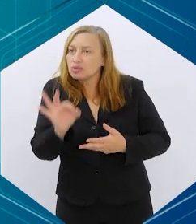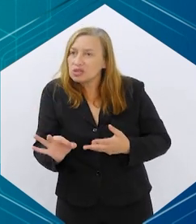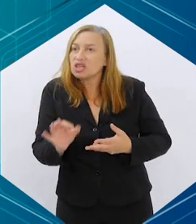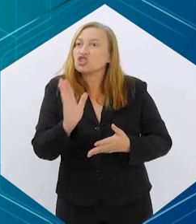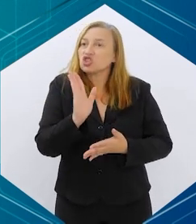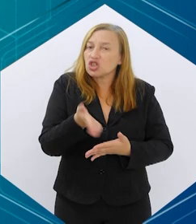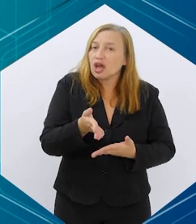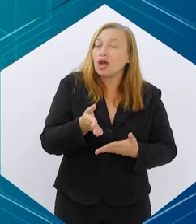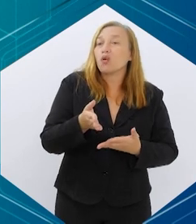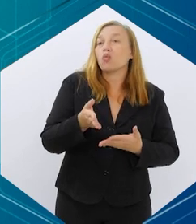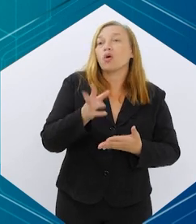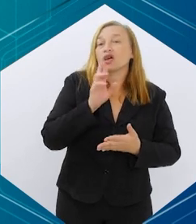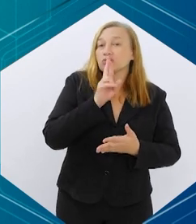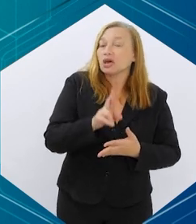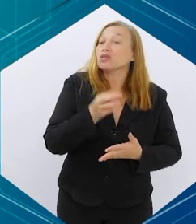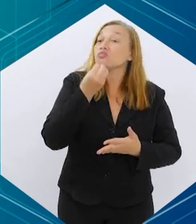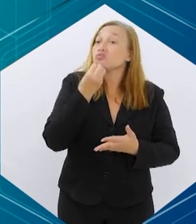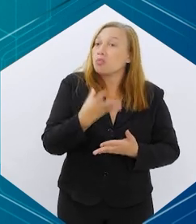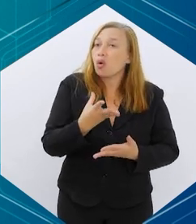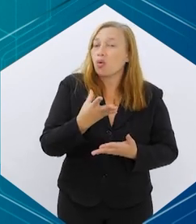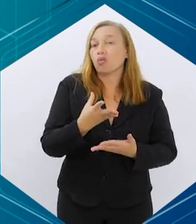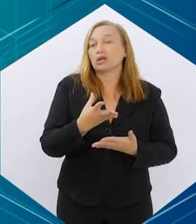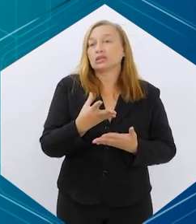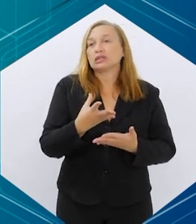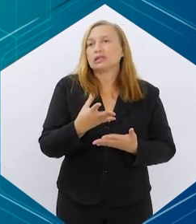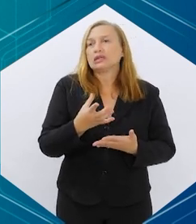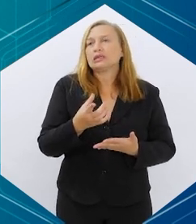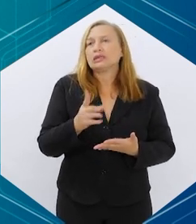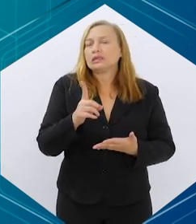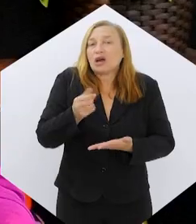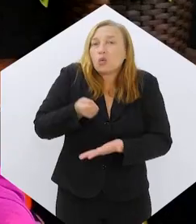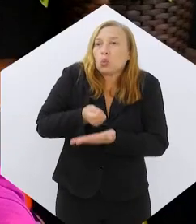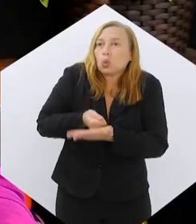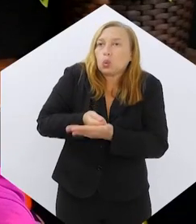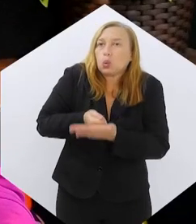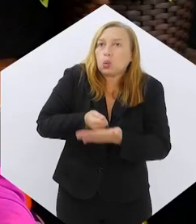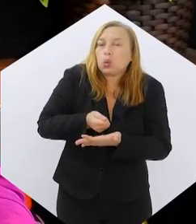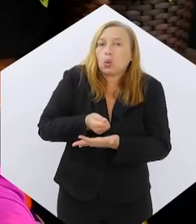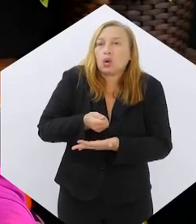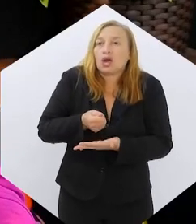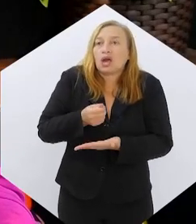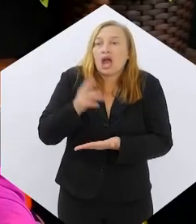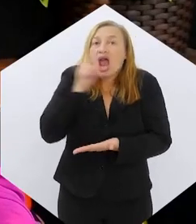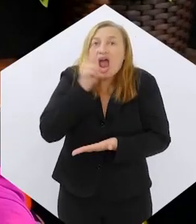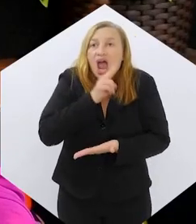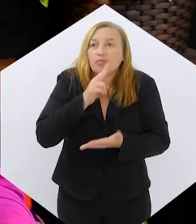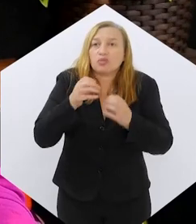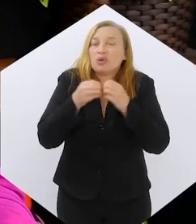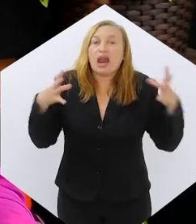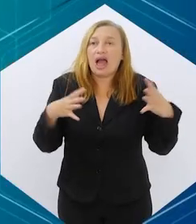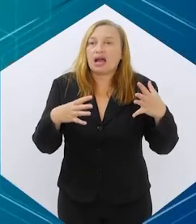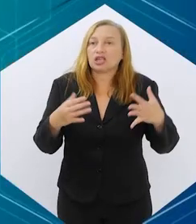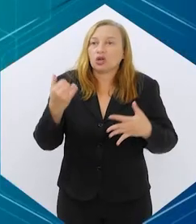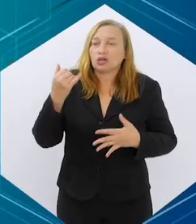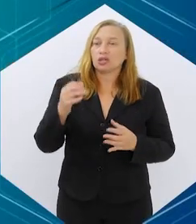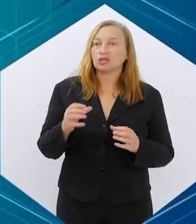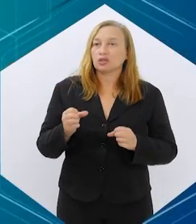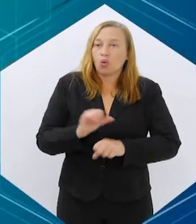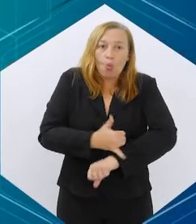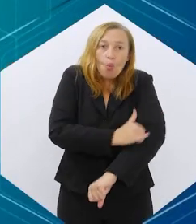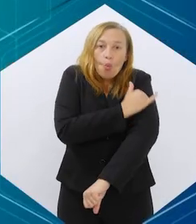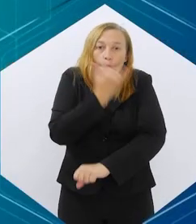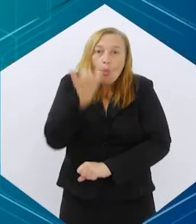perdem, já é um resultado animador, já é um resultado satisfatório, e não exigir essa questão dessa, desse milagre, né?